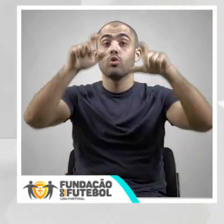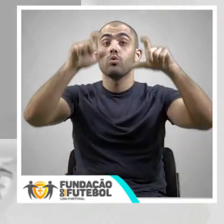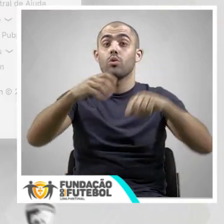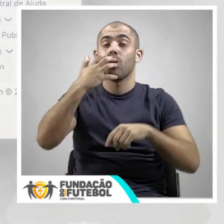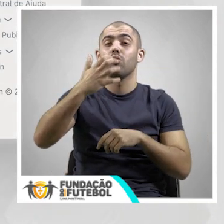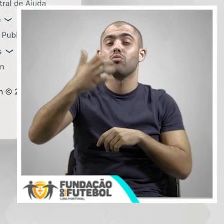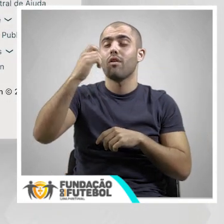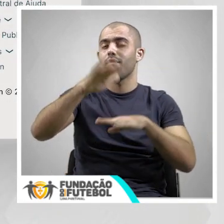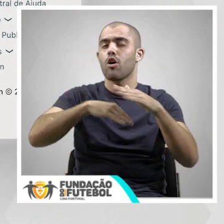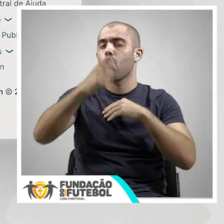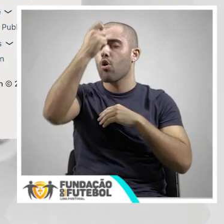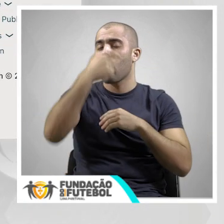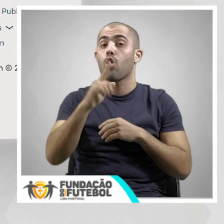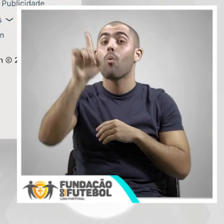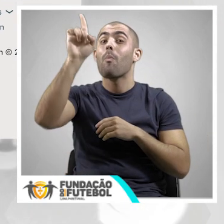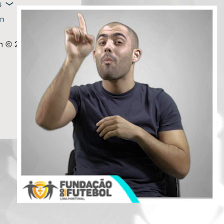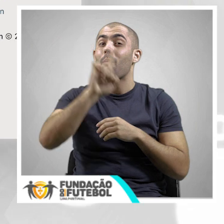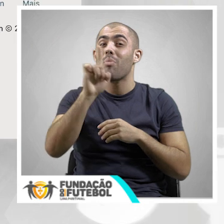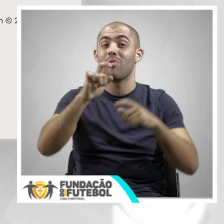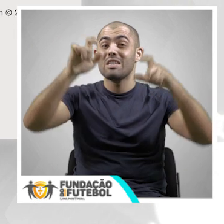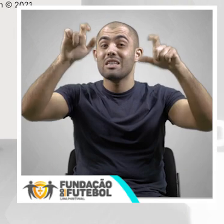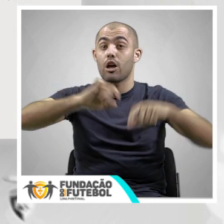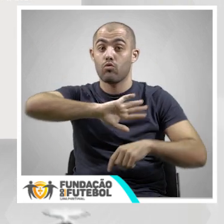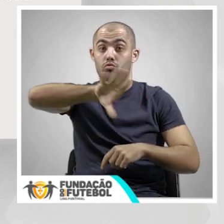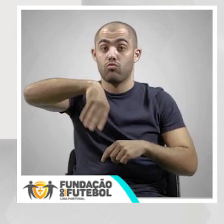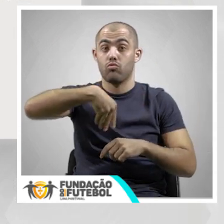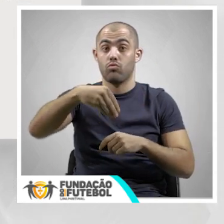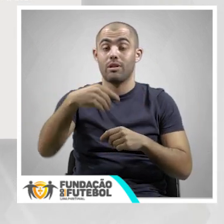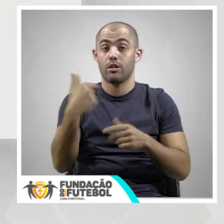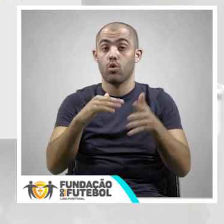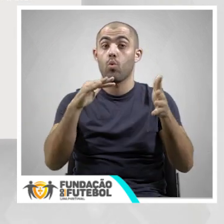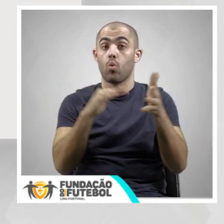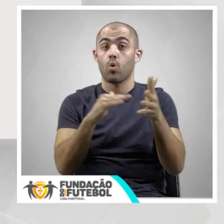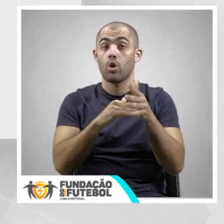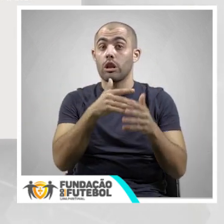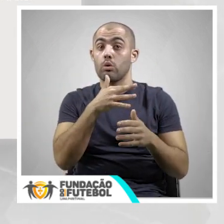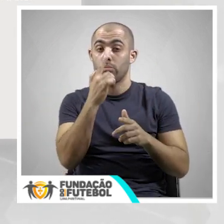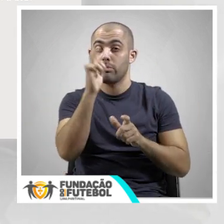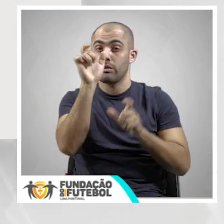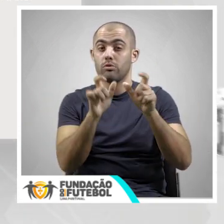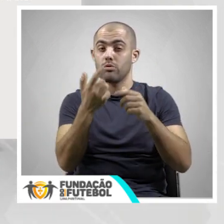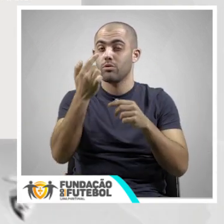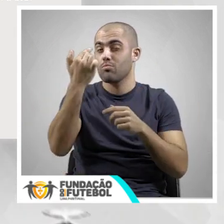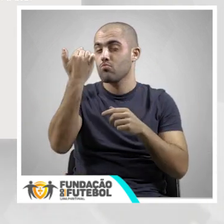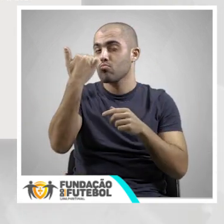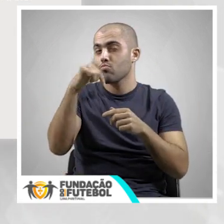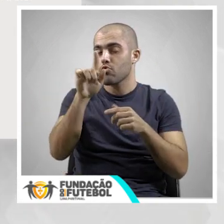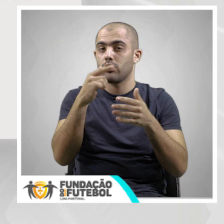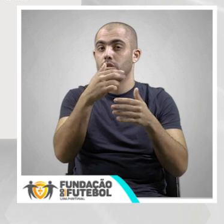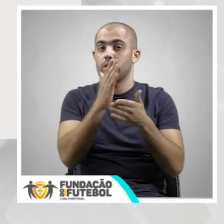O Estádio do Dragão fez história e tornou-se o primeiro estádio no mundo a implementar o Código de Cores para